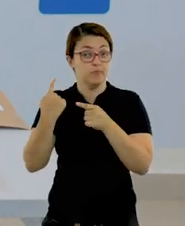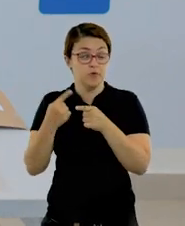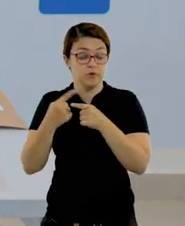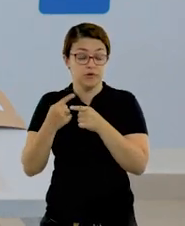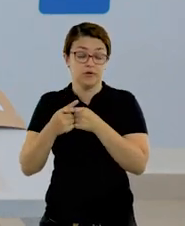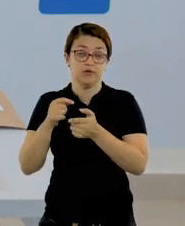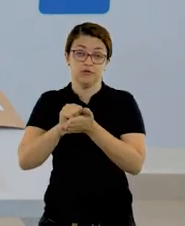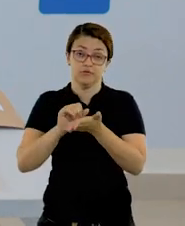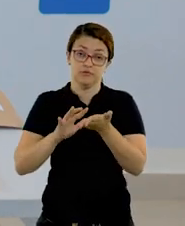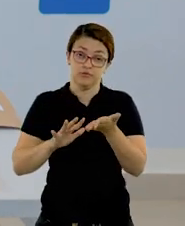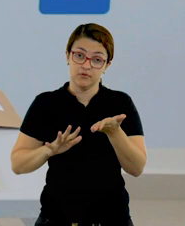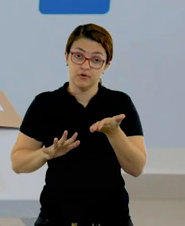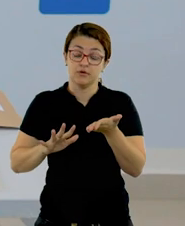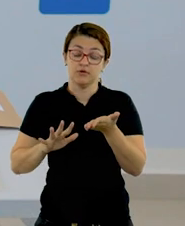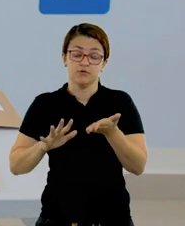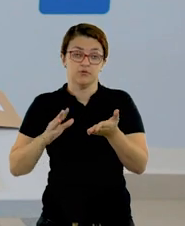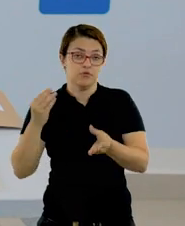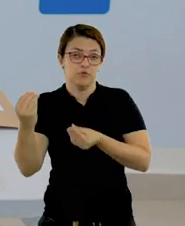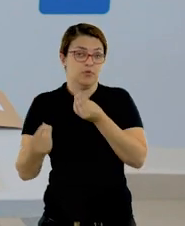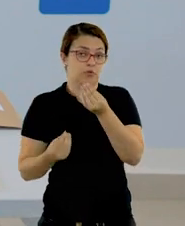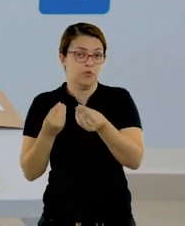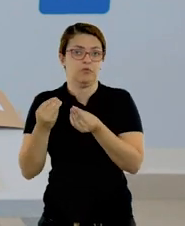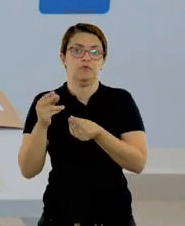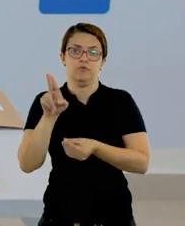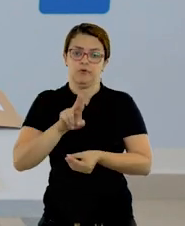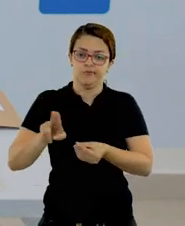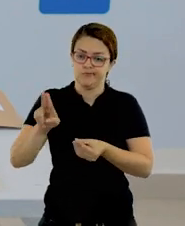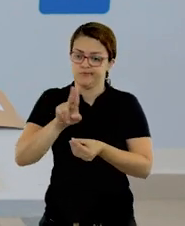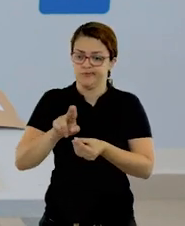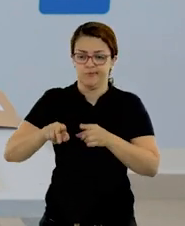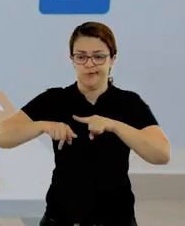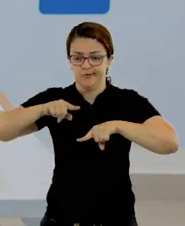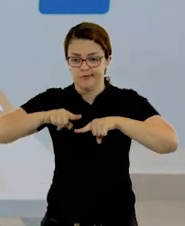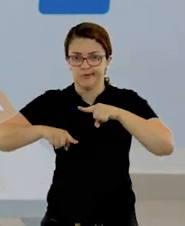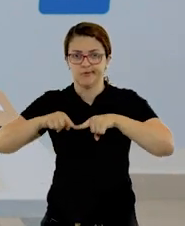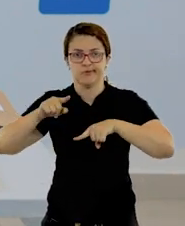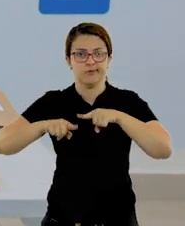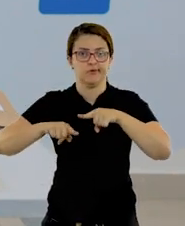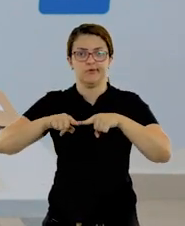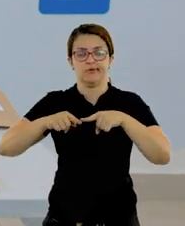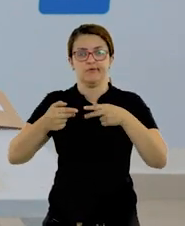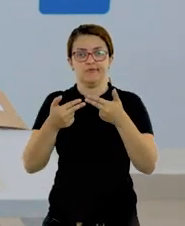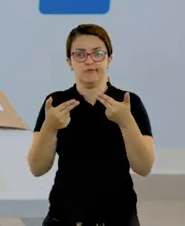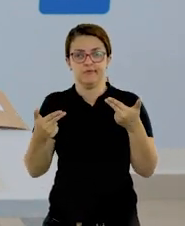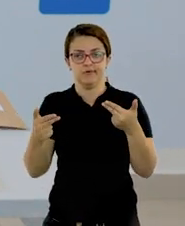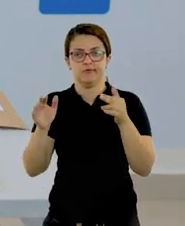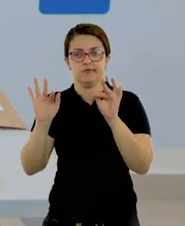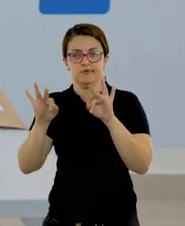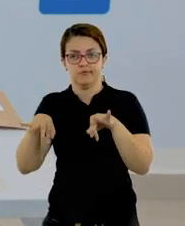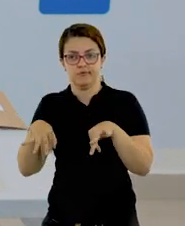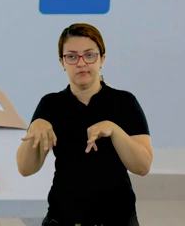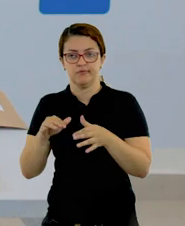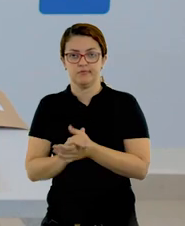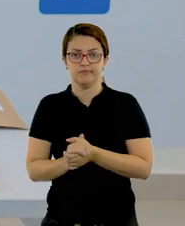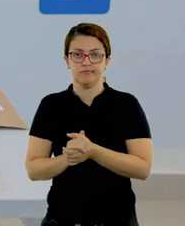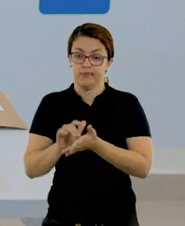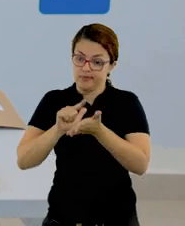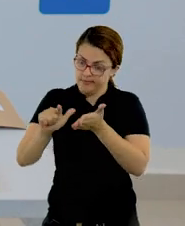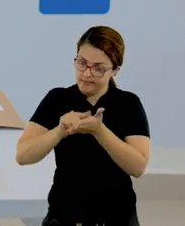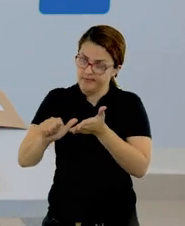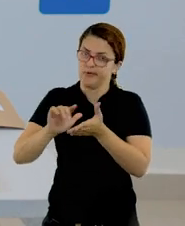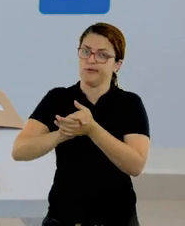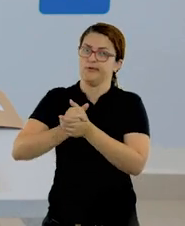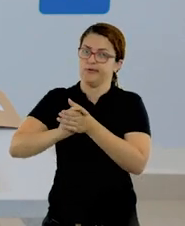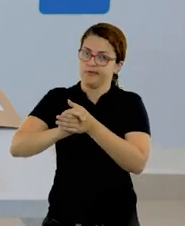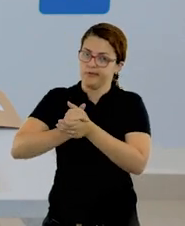Por quê? Porque vocês, para confeccionar essas atividades, vocês vão utilizar diversos materiais. Então, finalizando,